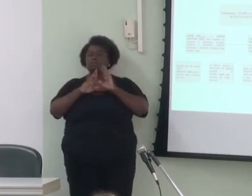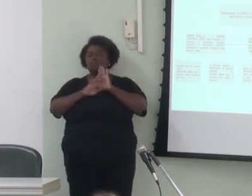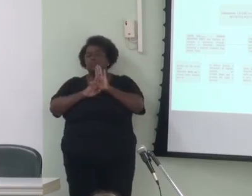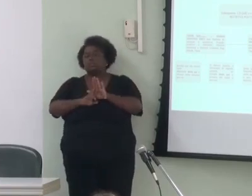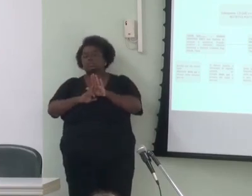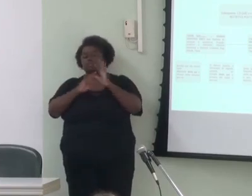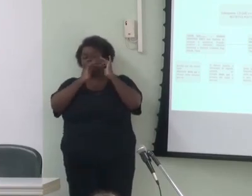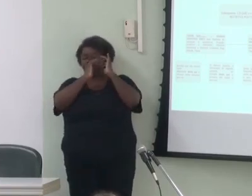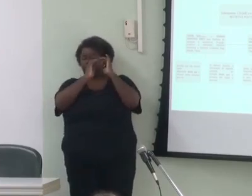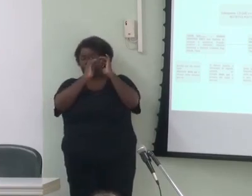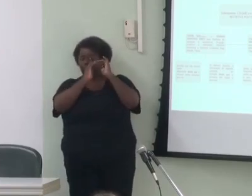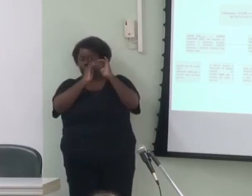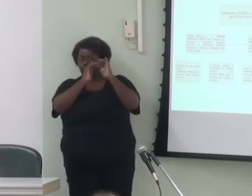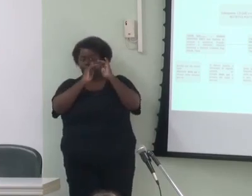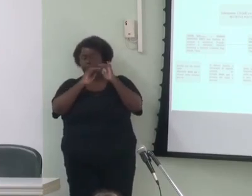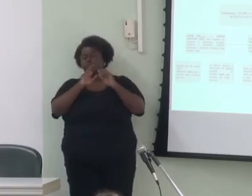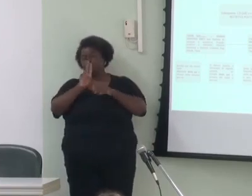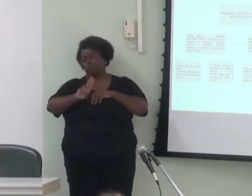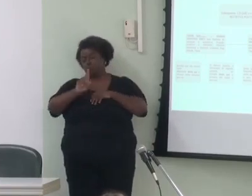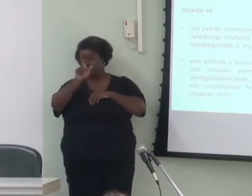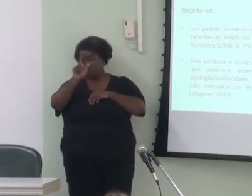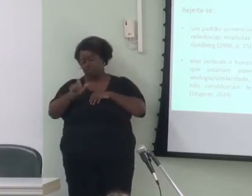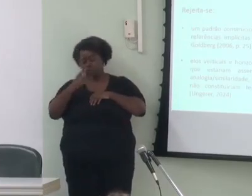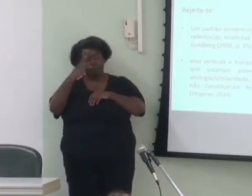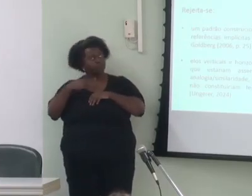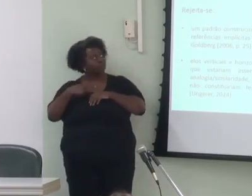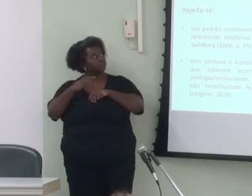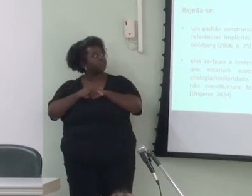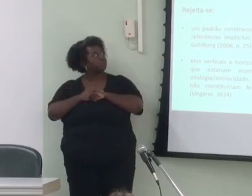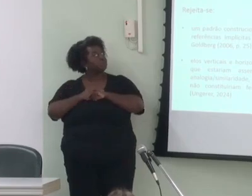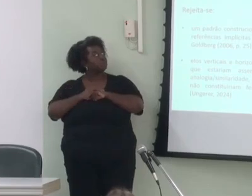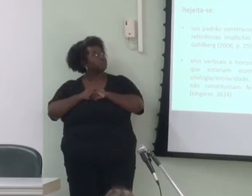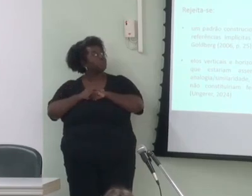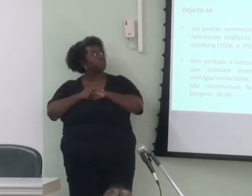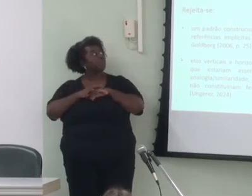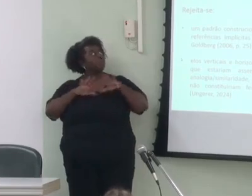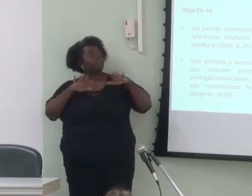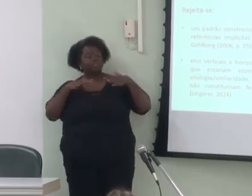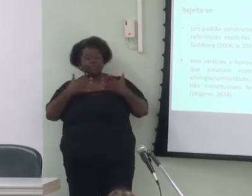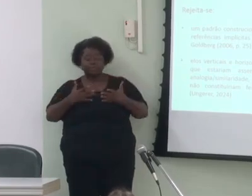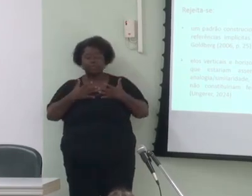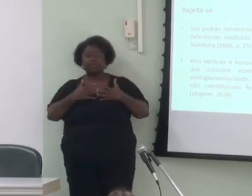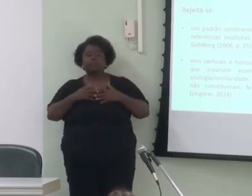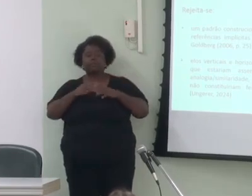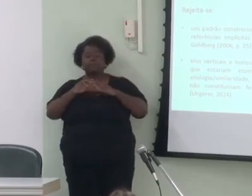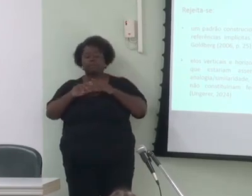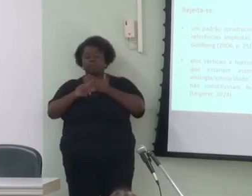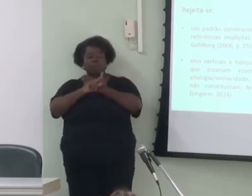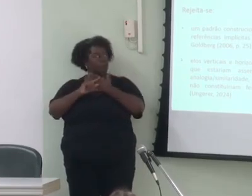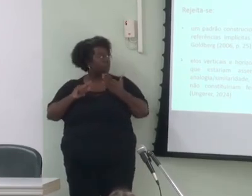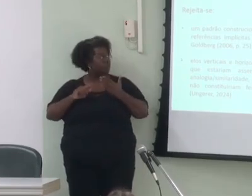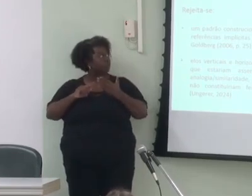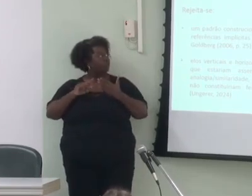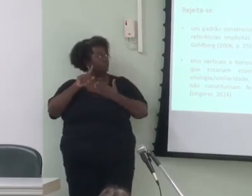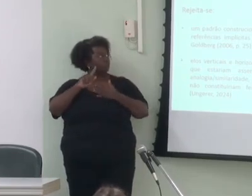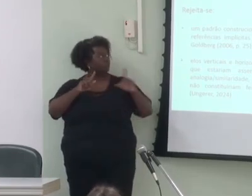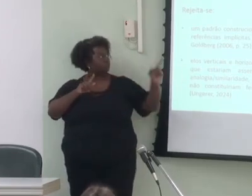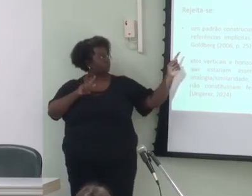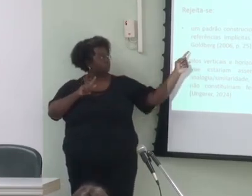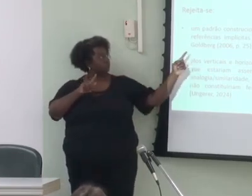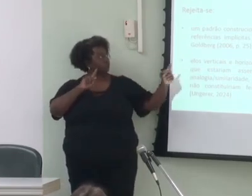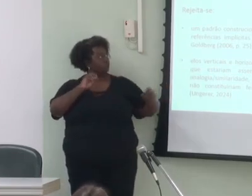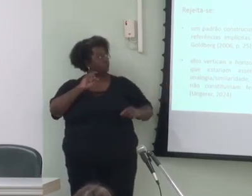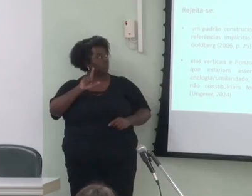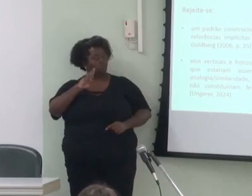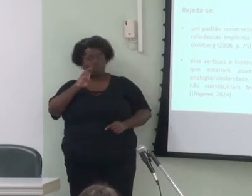usuários nesse caminho pode passar rejeito o pressuposto de Goldberg de que um padrão construcional é mais bem